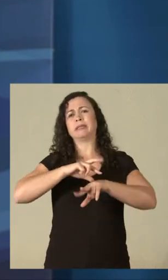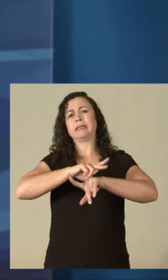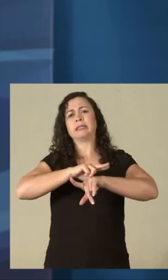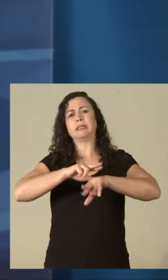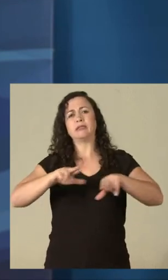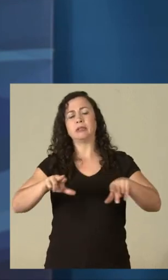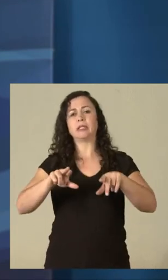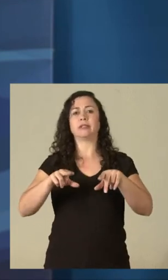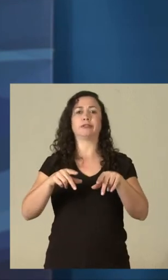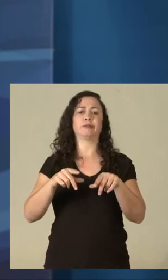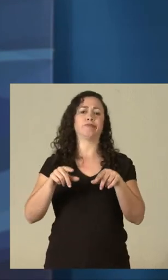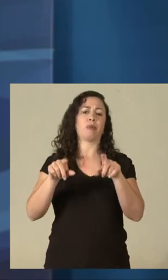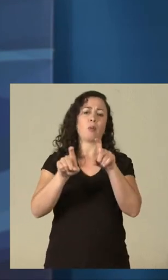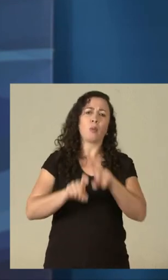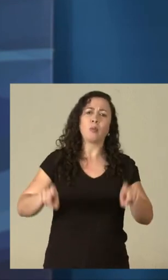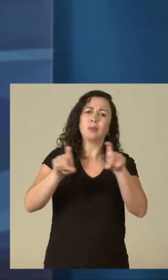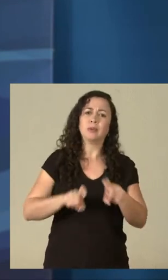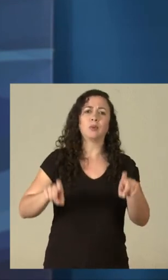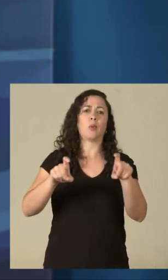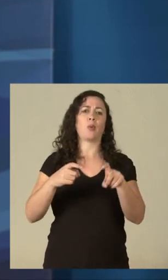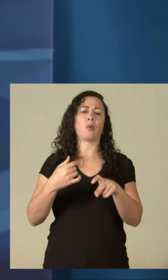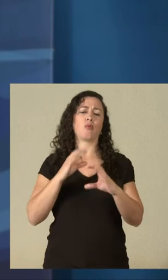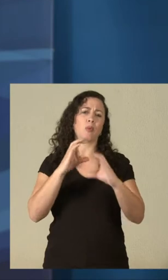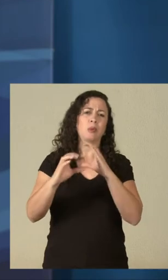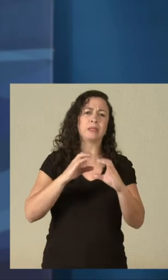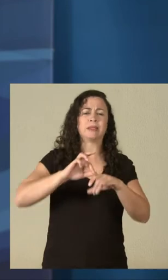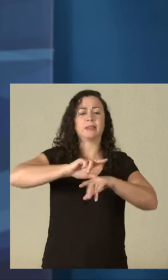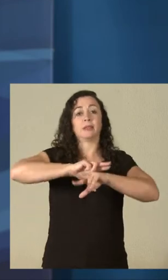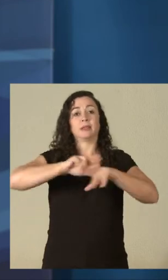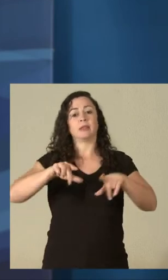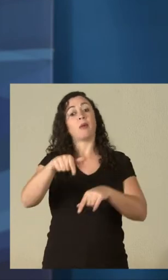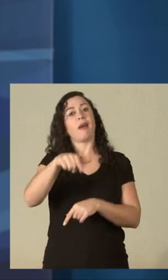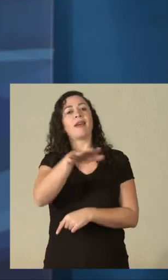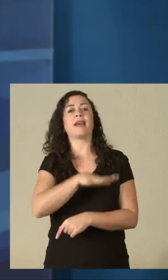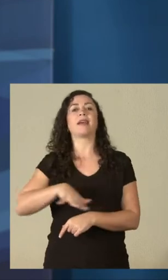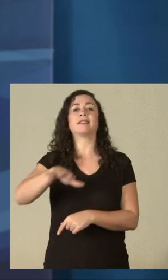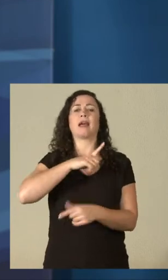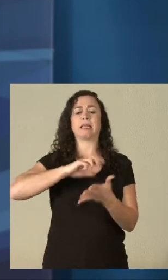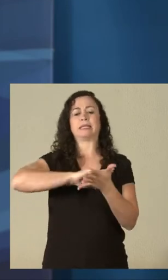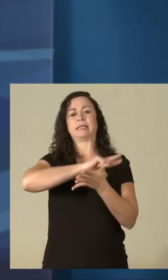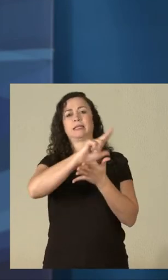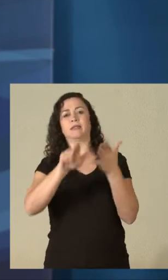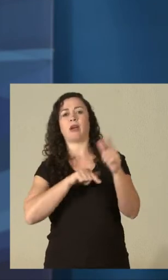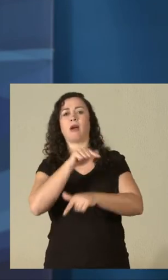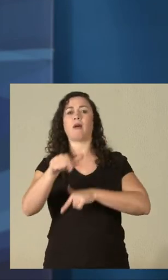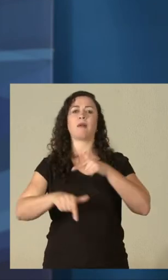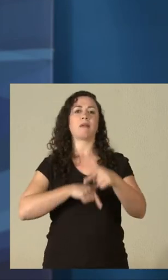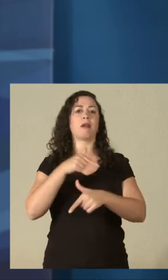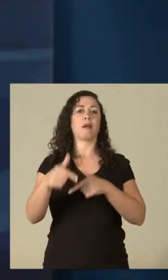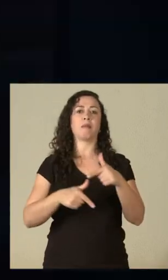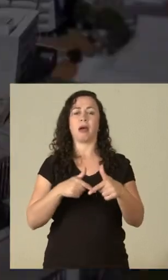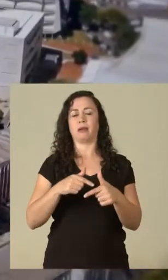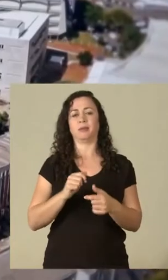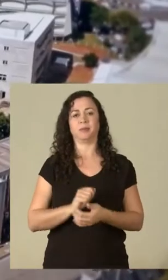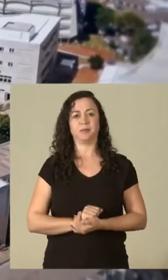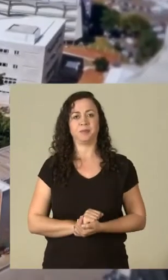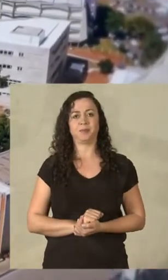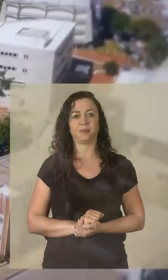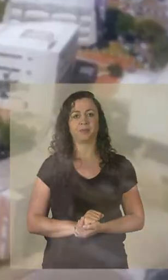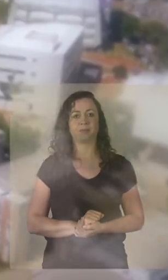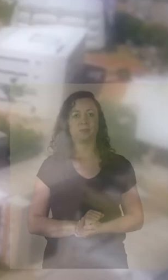redes de computadores, telecomunicações. Então, é uma área que permite uma gama de trabalho muito variada.